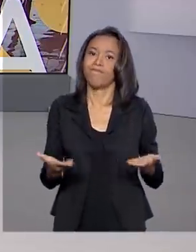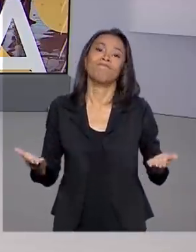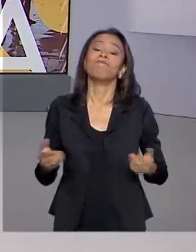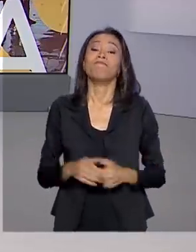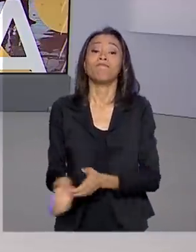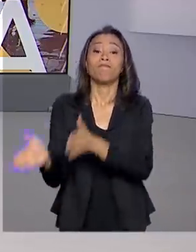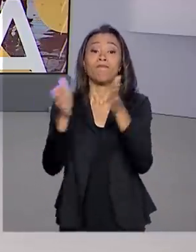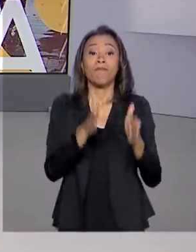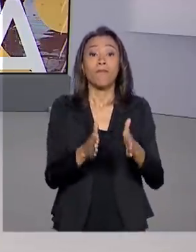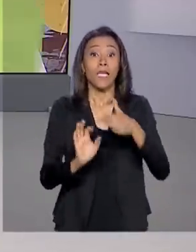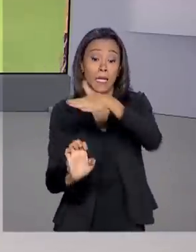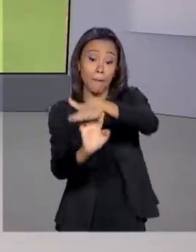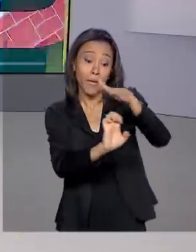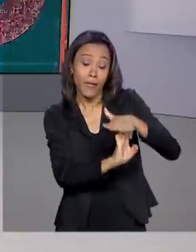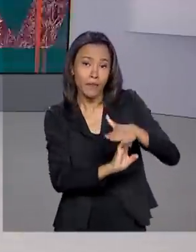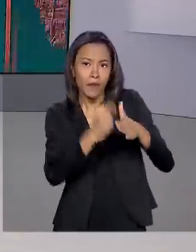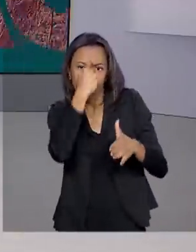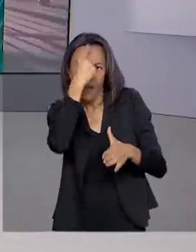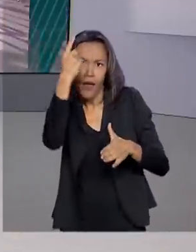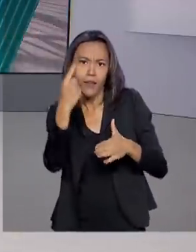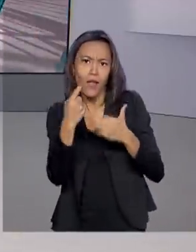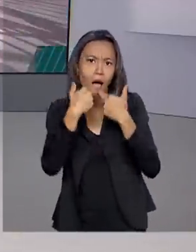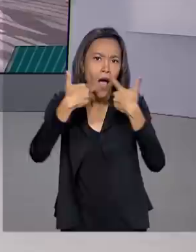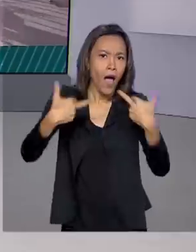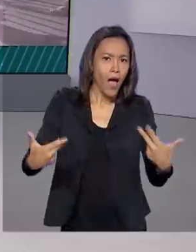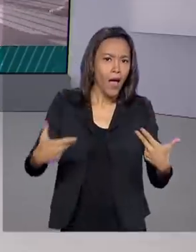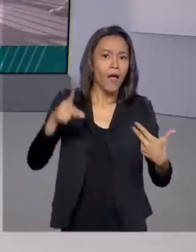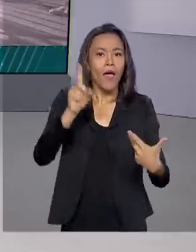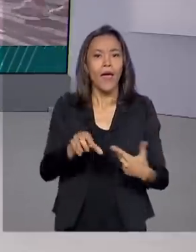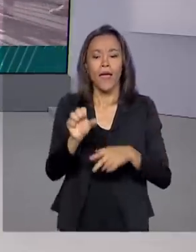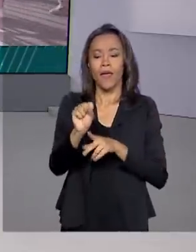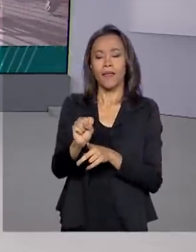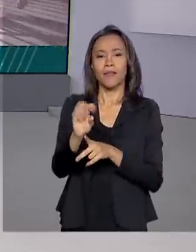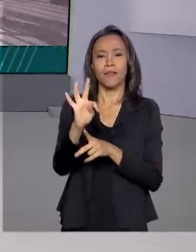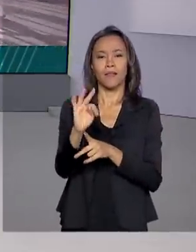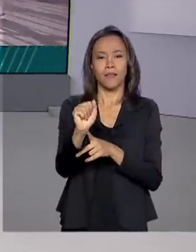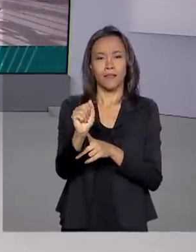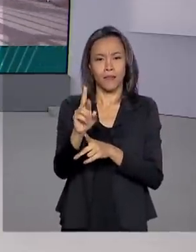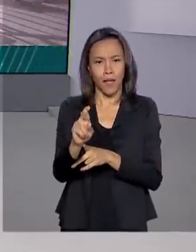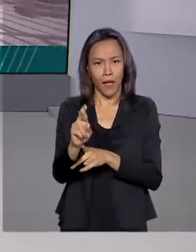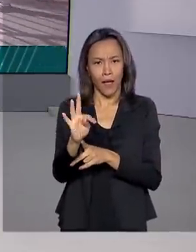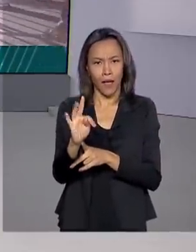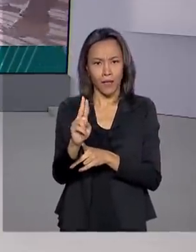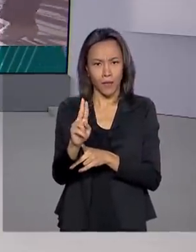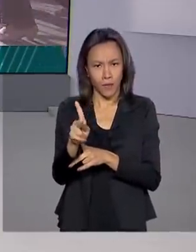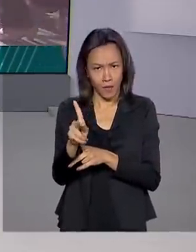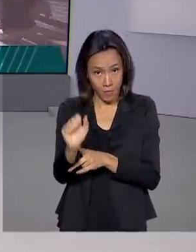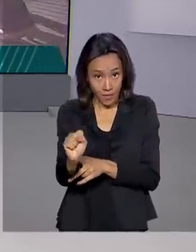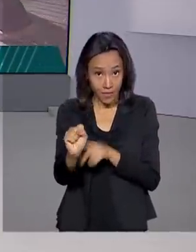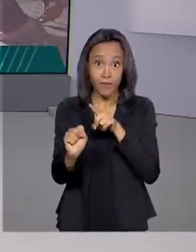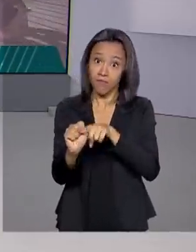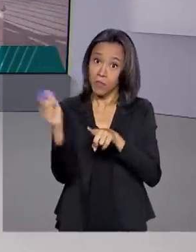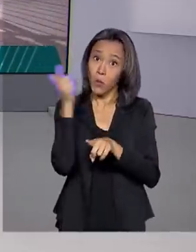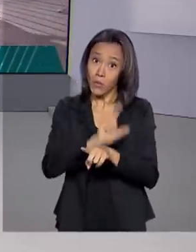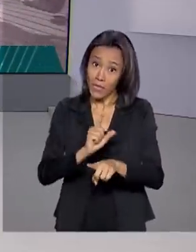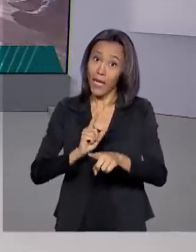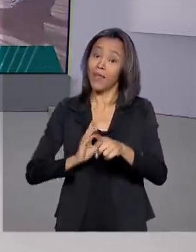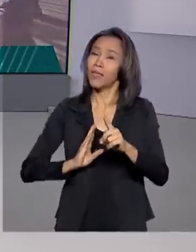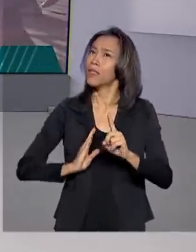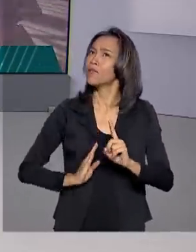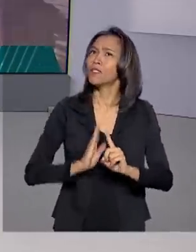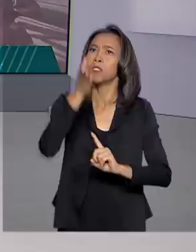Empresas com ideias inovadoras, as chamadas startups, têm a chance de ultrapassar as fronteiras do Brasil e